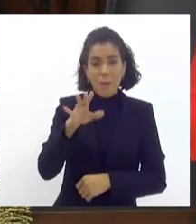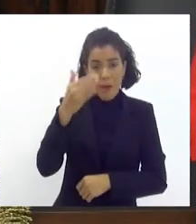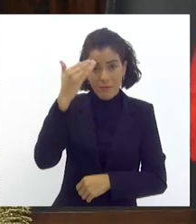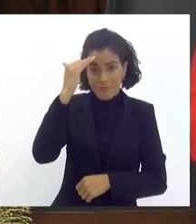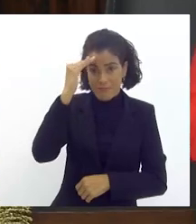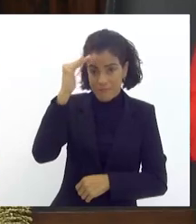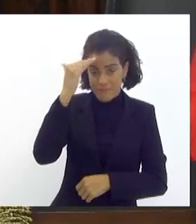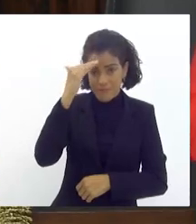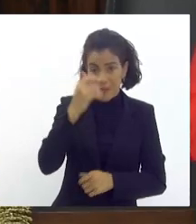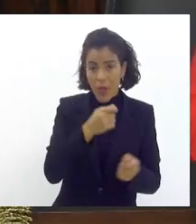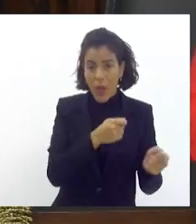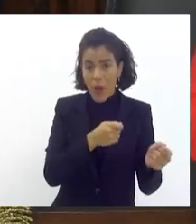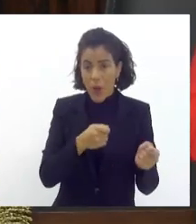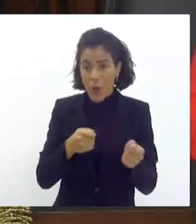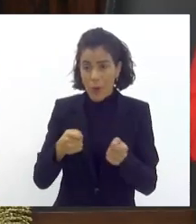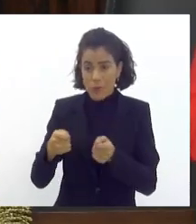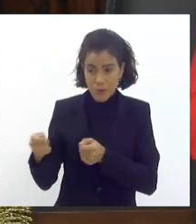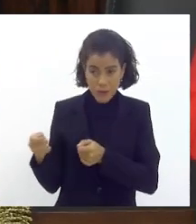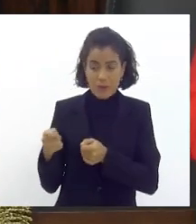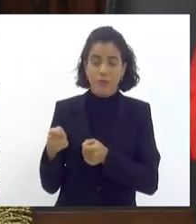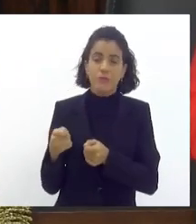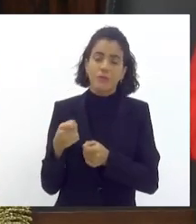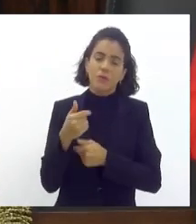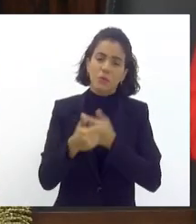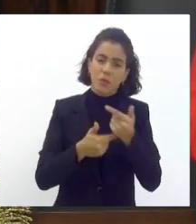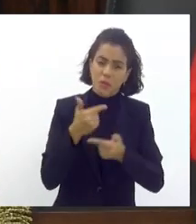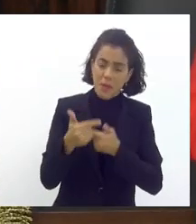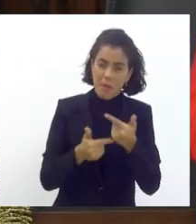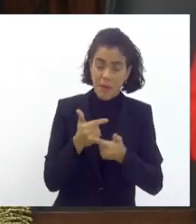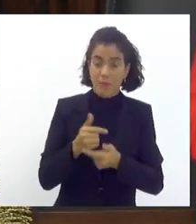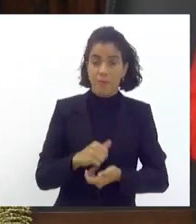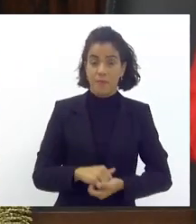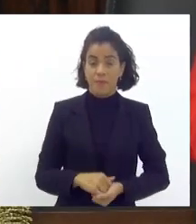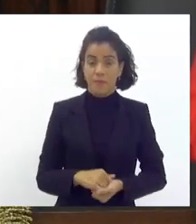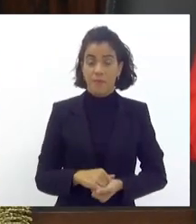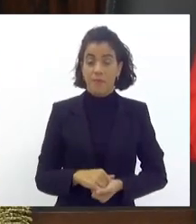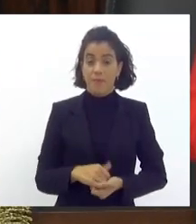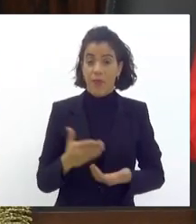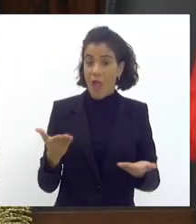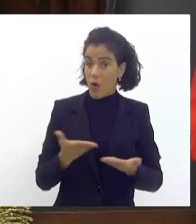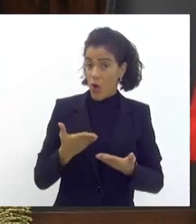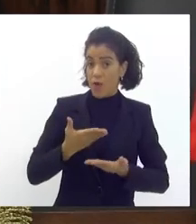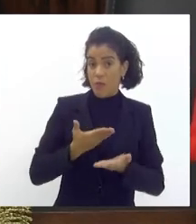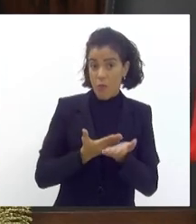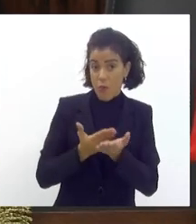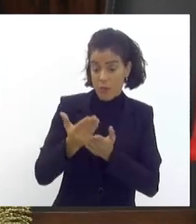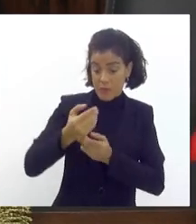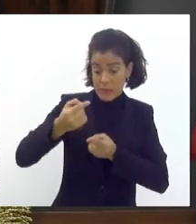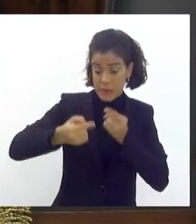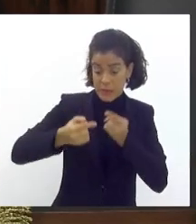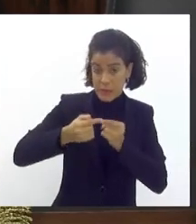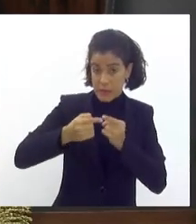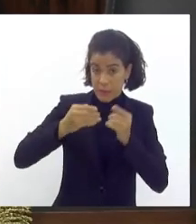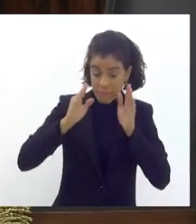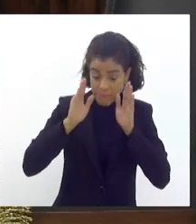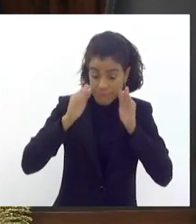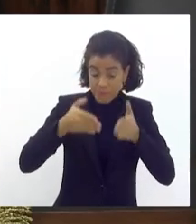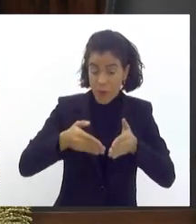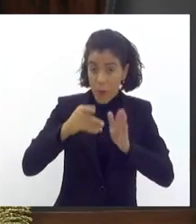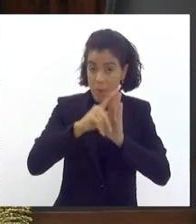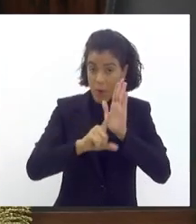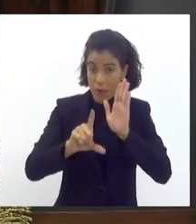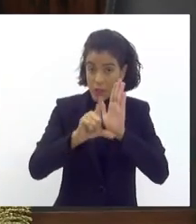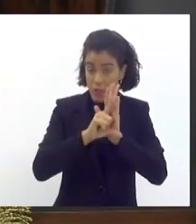a rotina e a disciplina do nosso trabalho a gente vai entrar nessa discussão pontual do projeto de lei